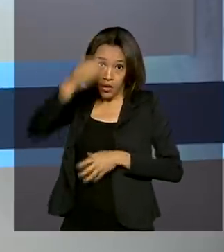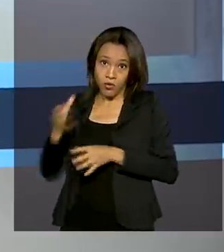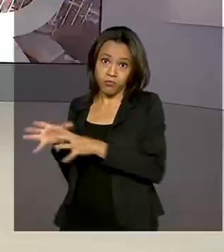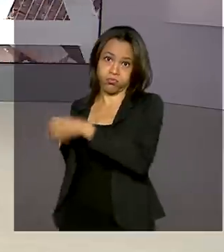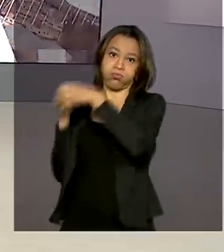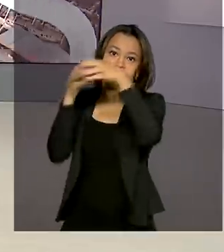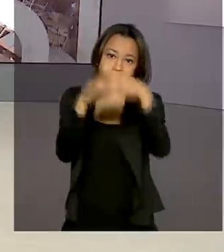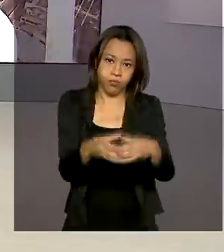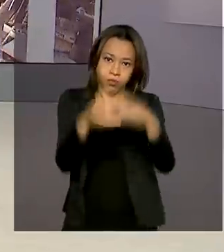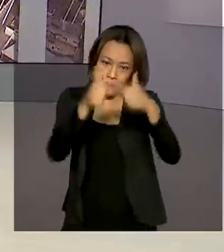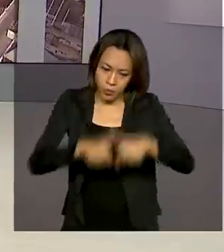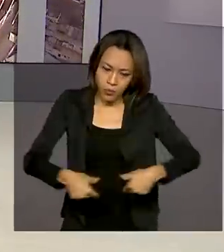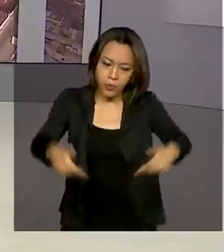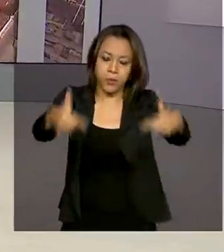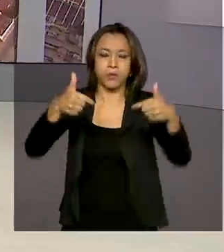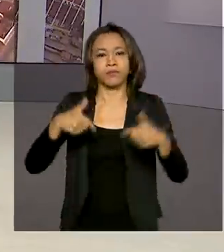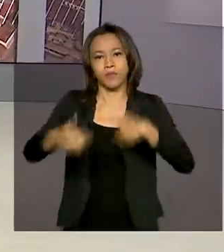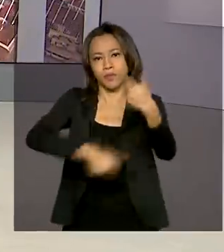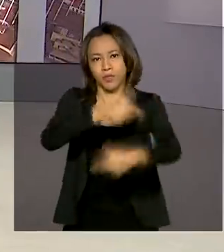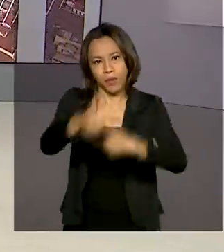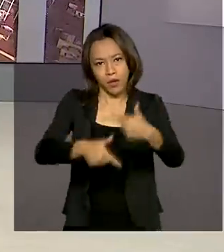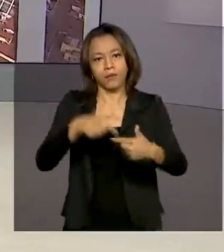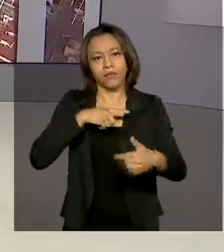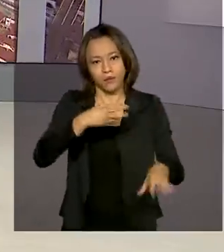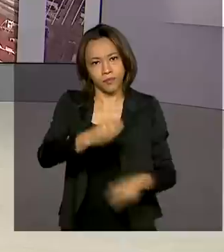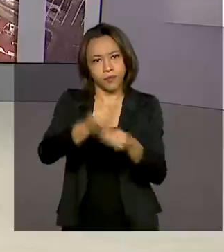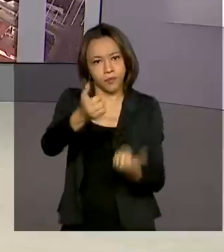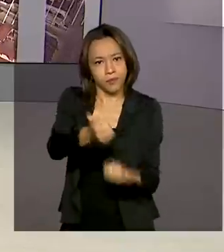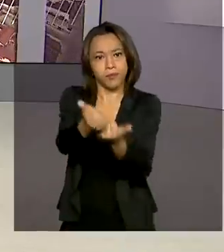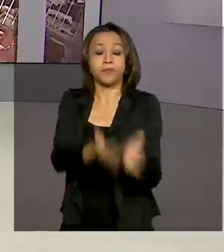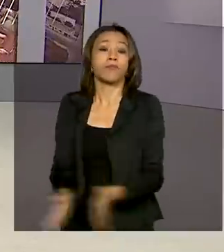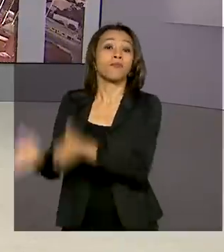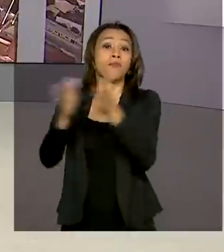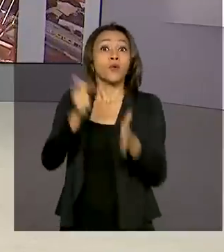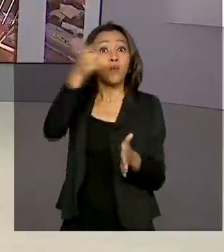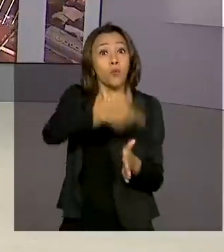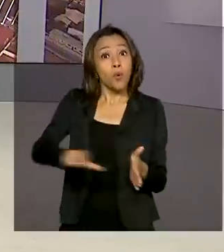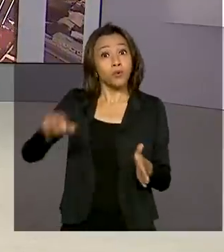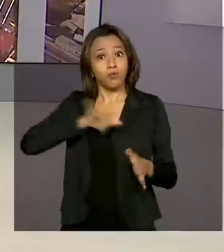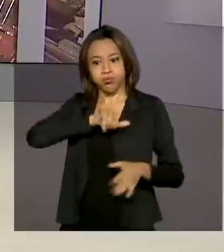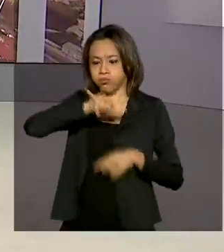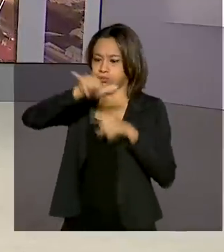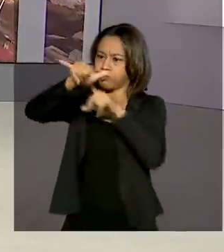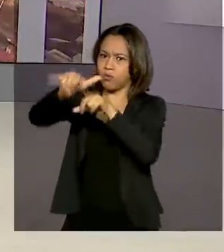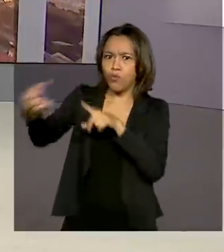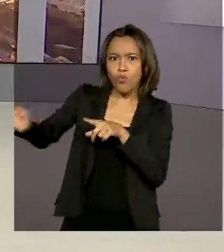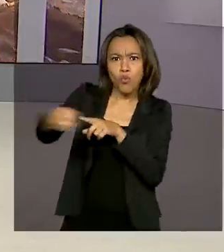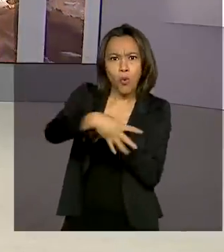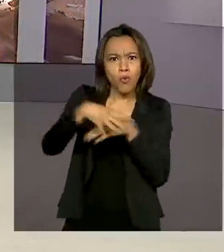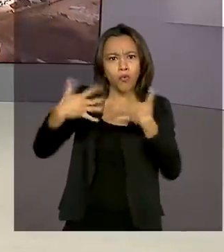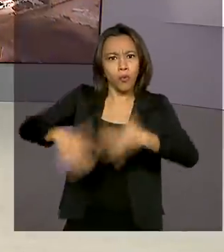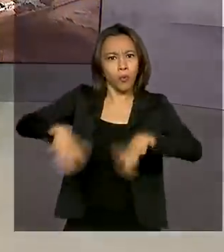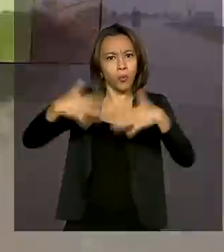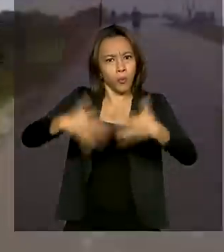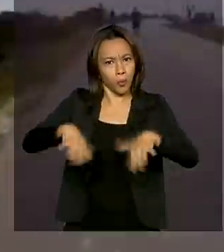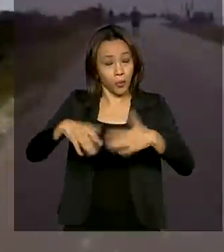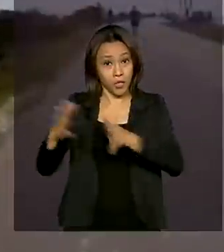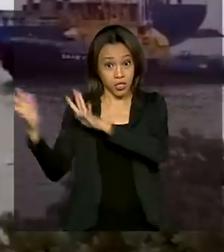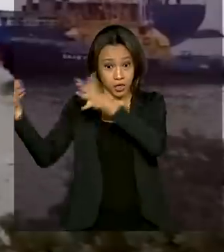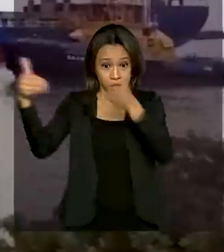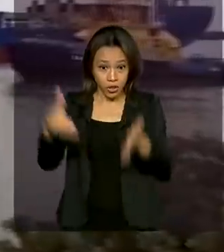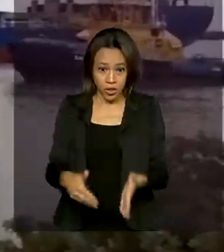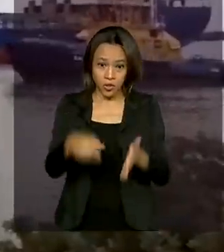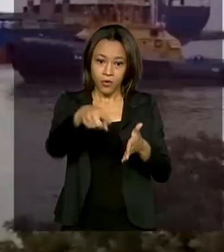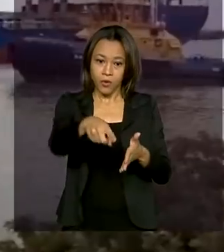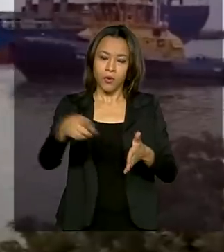trabalho. A primeira unidade do Gripen, novo caça da Força Aérea Brasileira, já está no país. A aeronave chegou ao